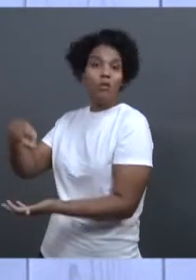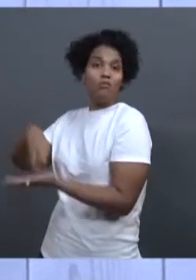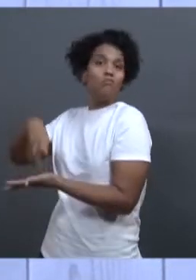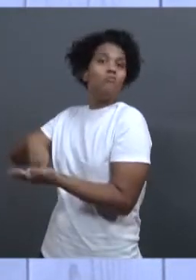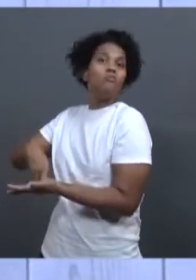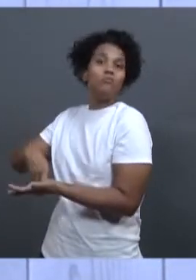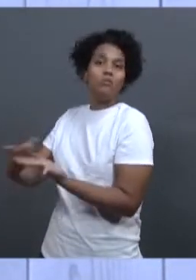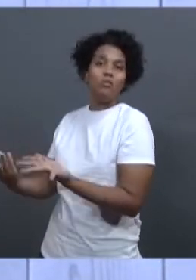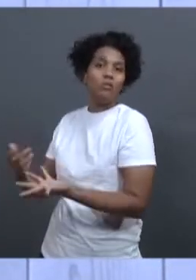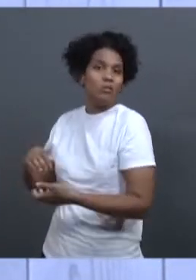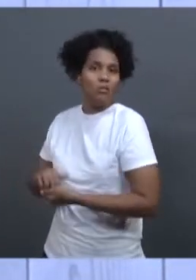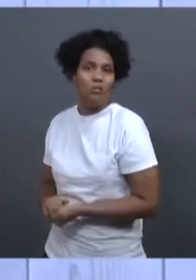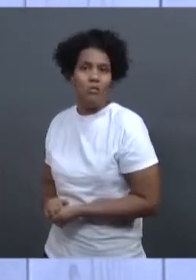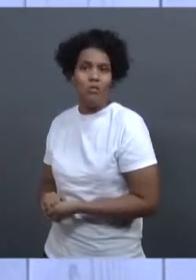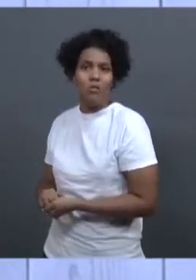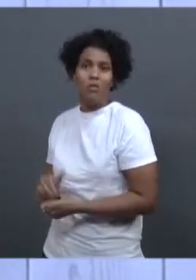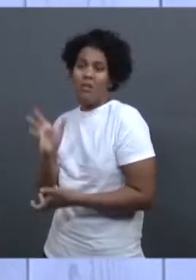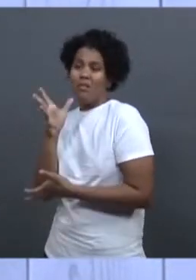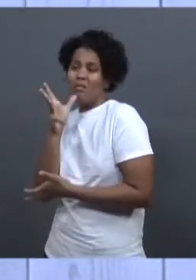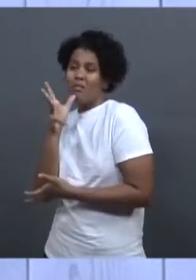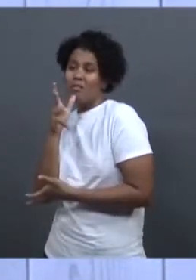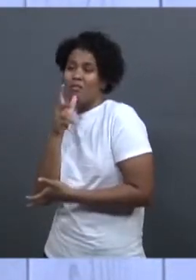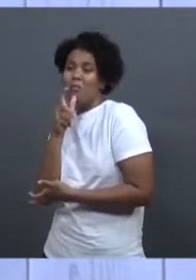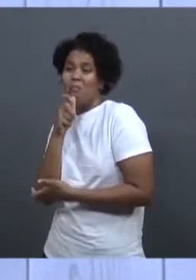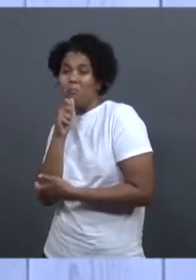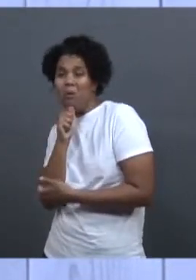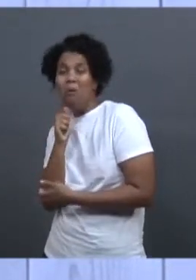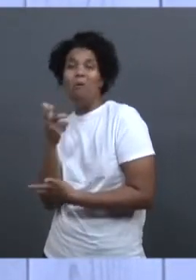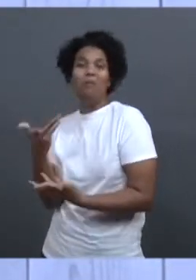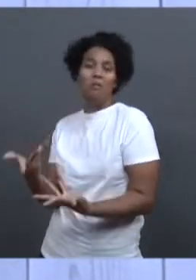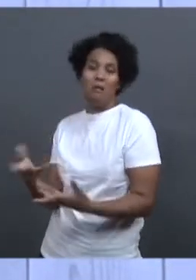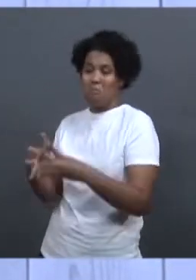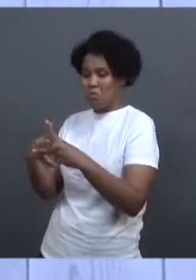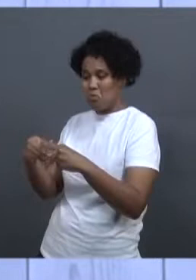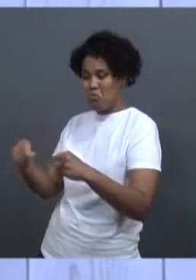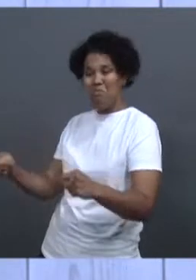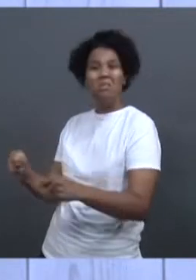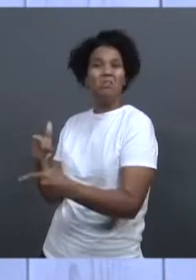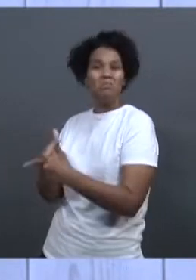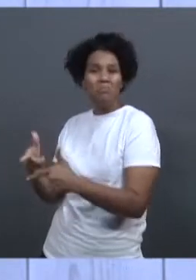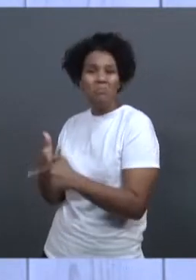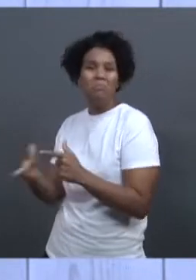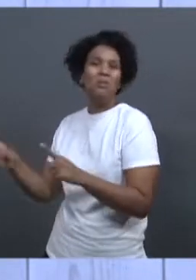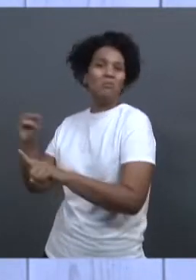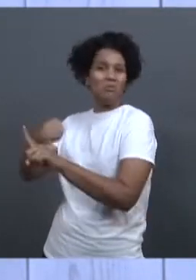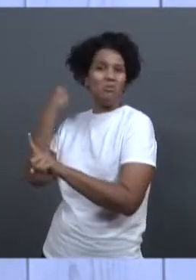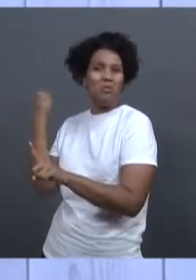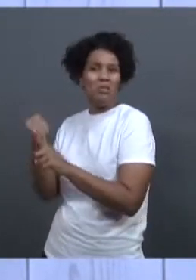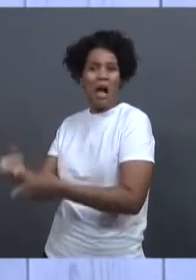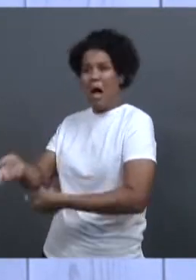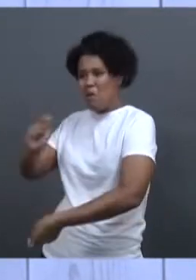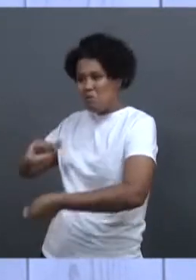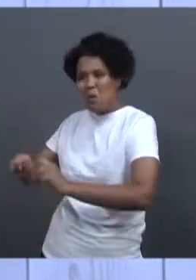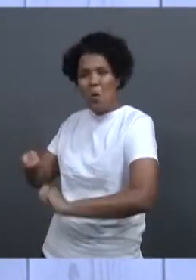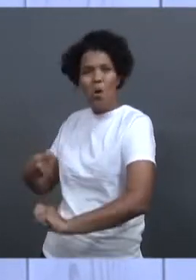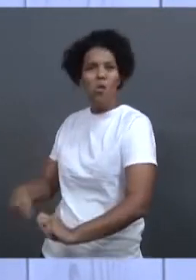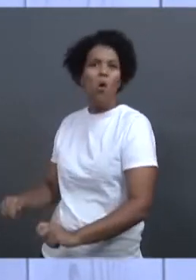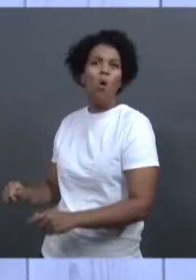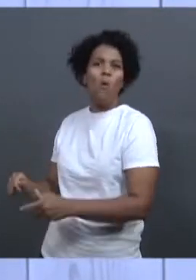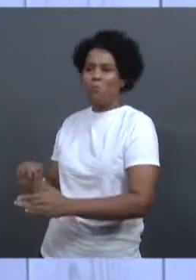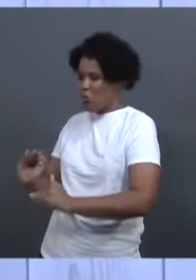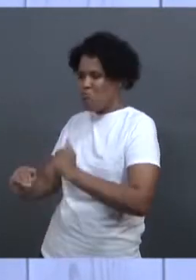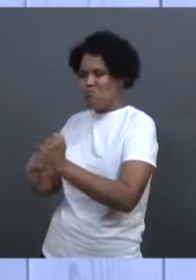lentidão muito grande para resolver os problemas sociais e econômicos que foram gerados